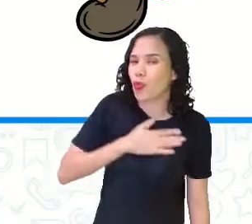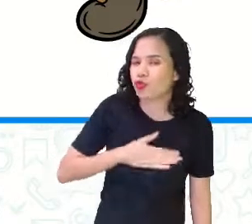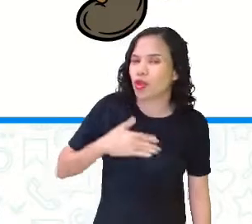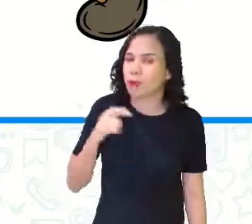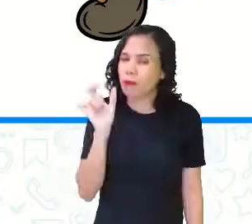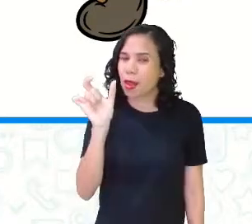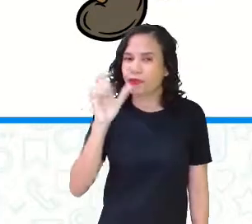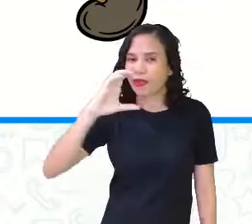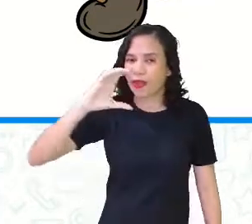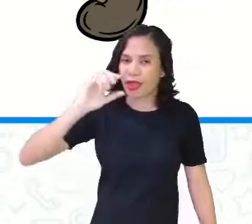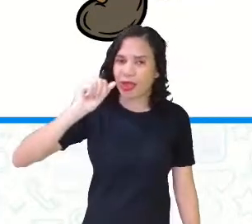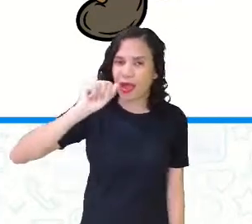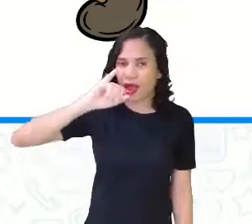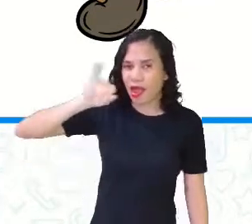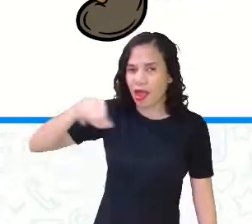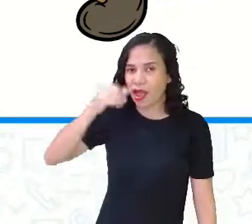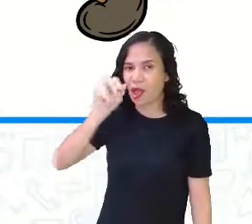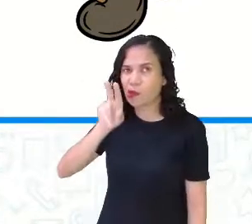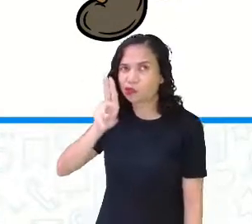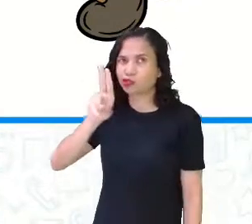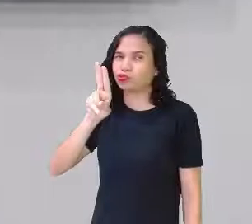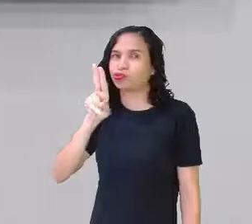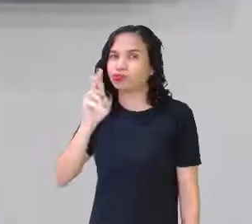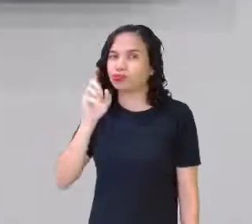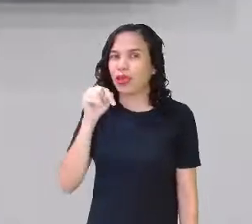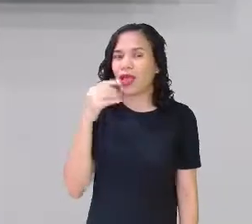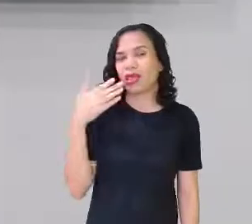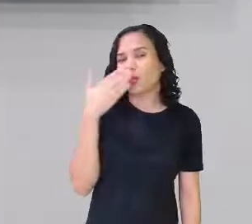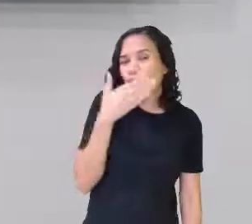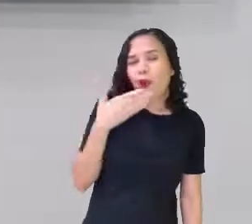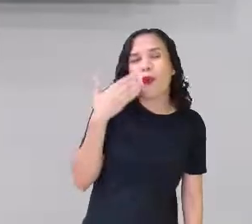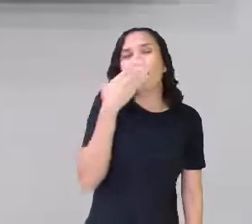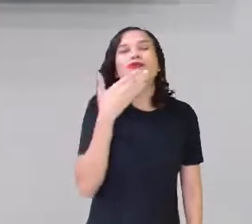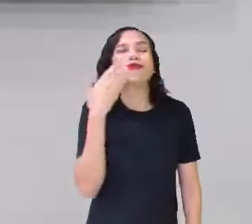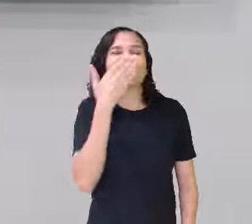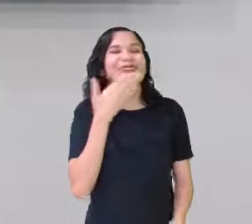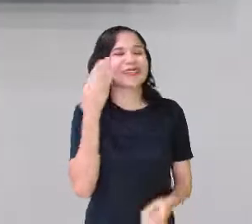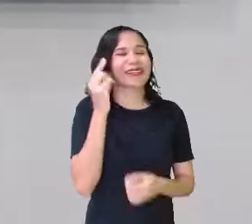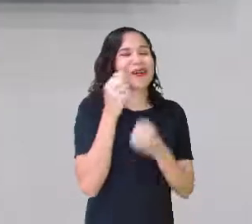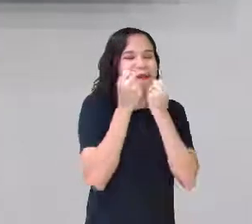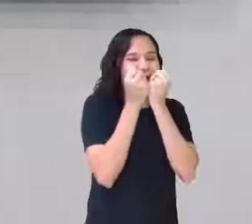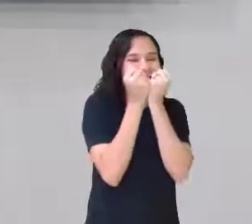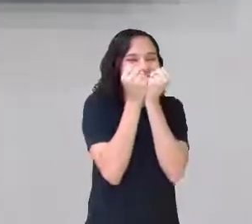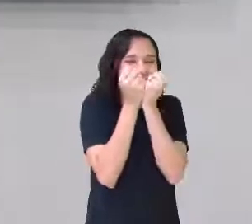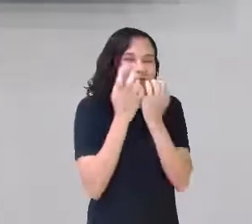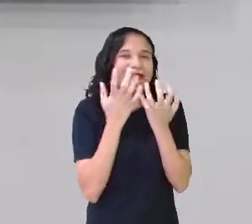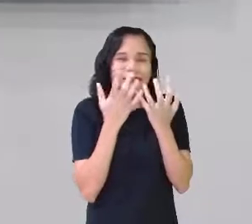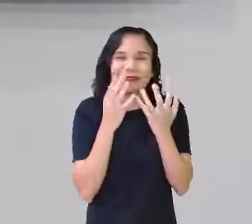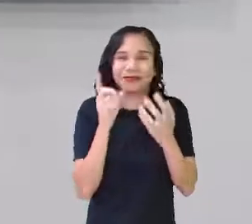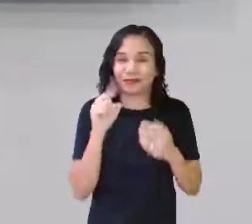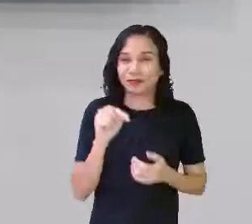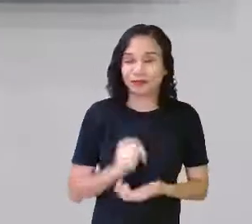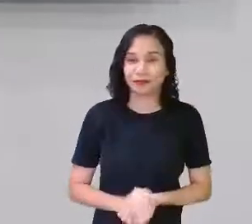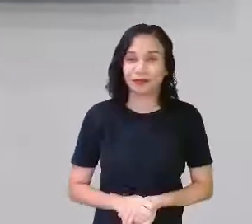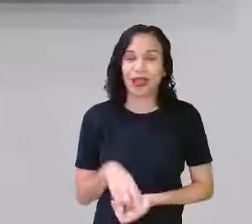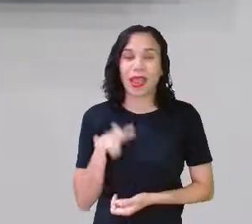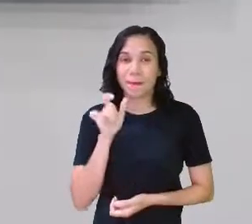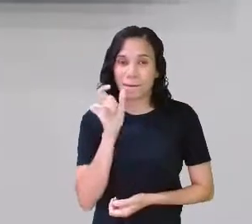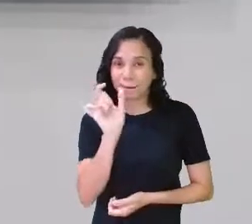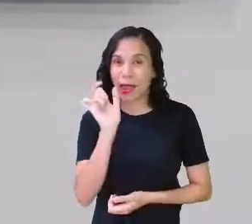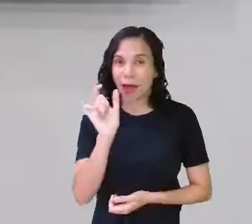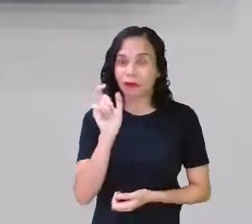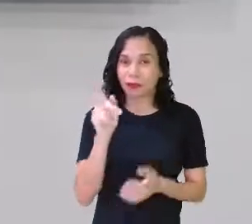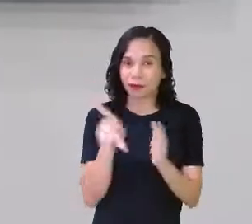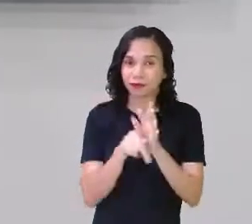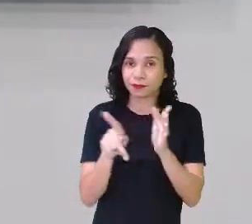caju? Muita vitamina C, viu, pessoal? E aí, doce de caju, o pessoal que é fã de doce, não é? Muito bom. A palavra caju,